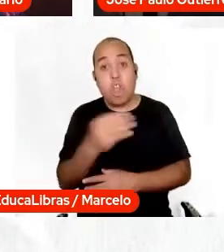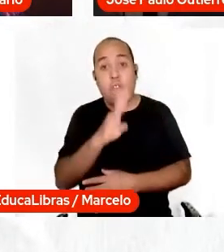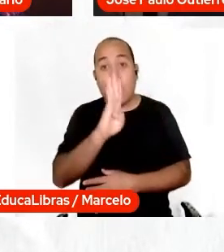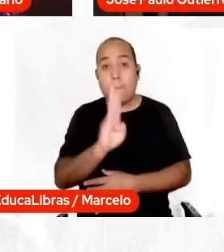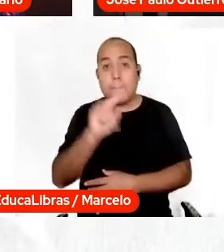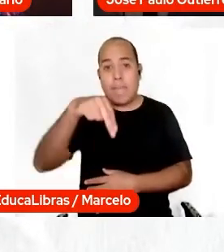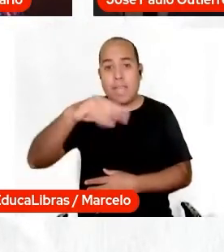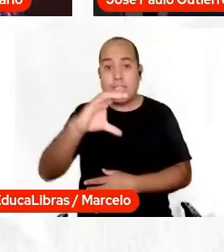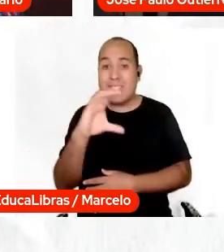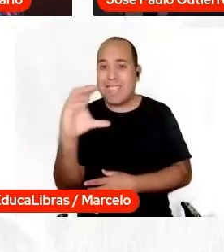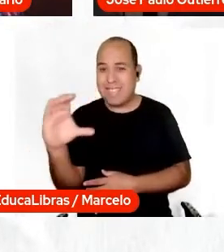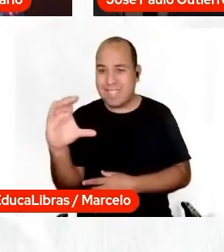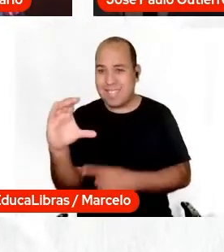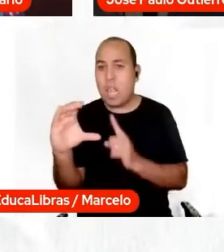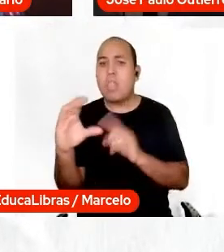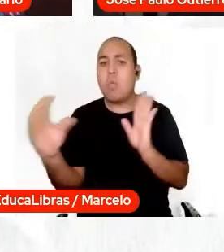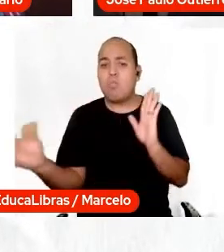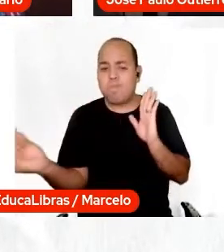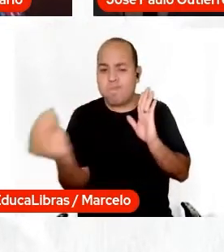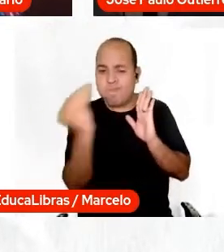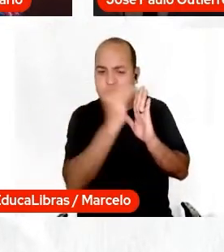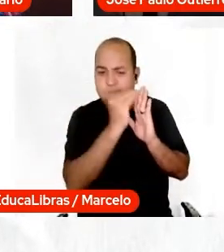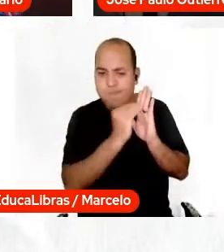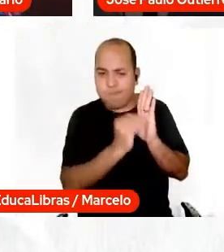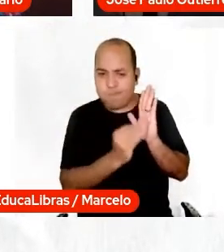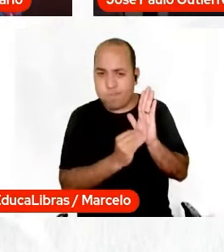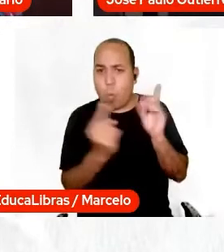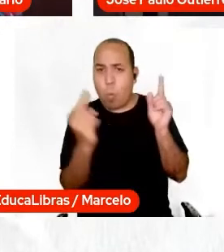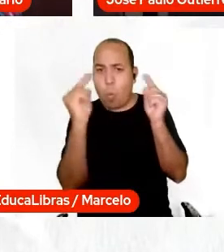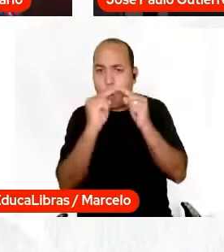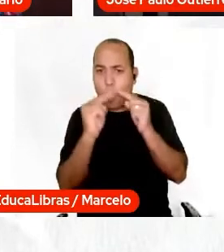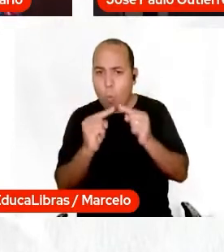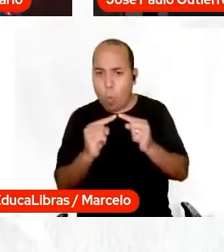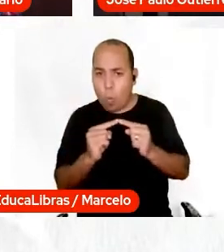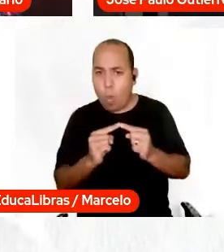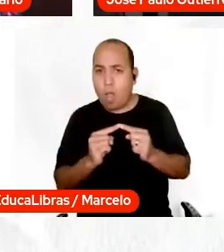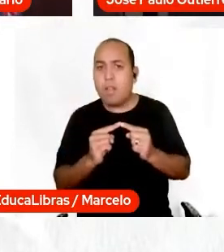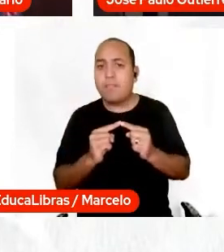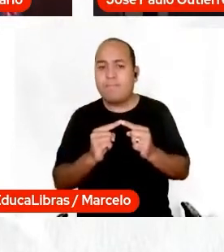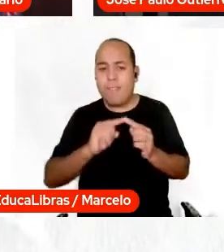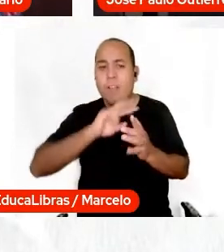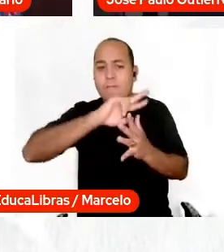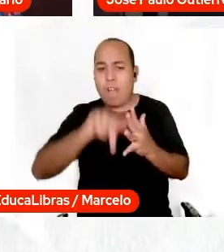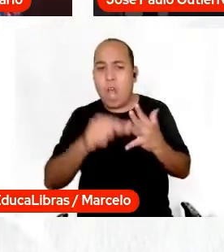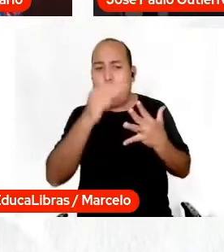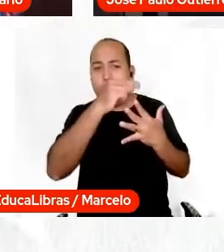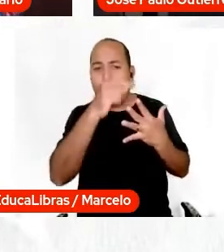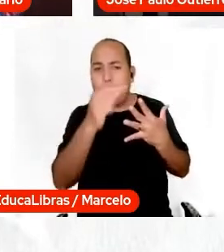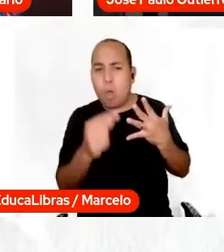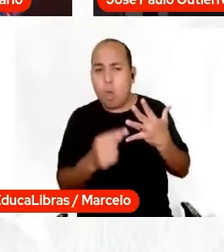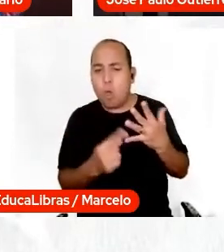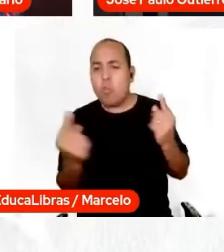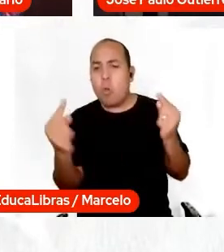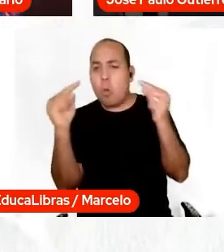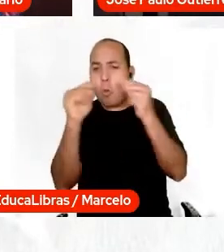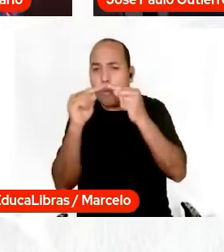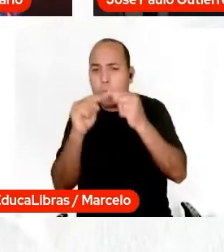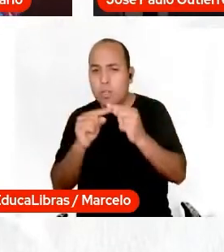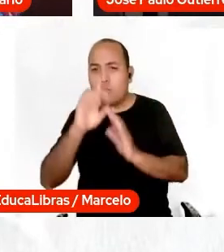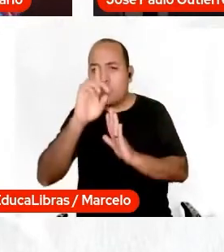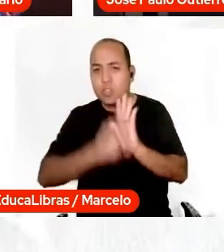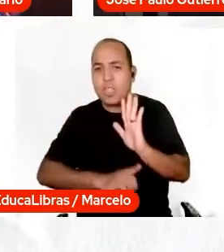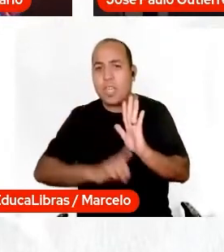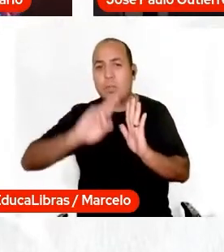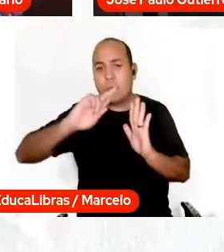Moacir apresenta sempre, fala sobre isso, a nova BNCC tem vários pontos para a gente tratar de direitos humanos,